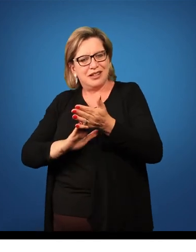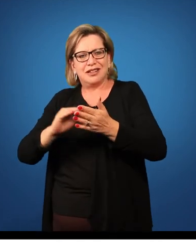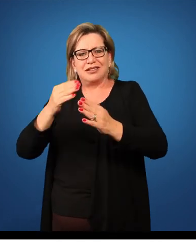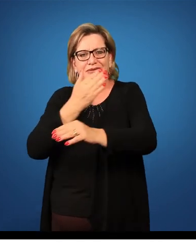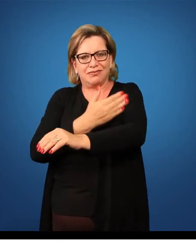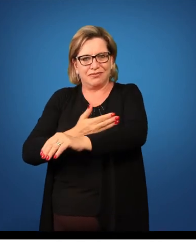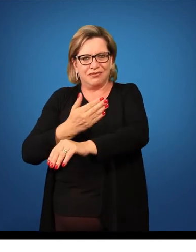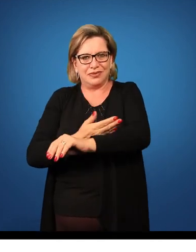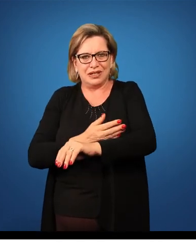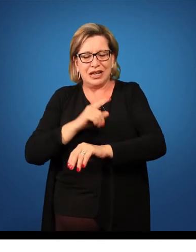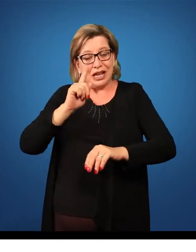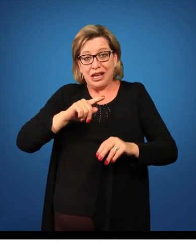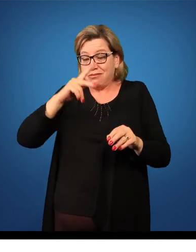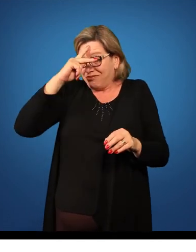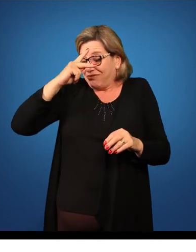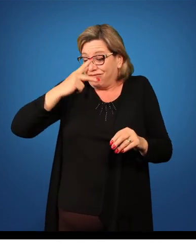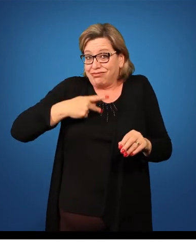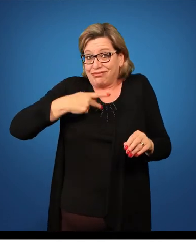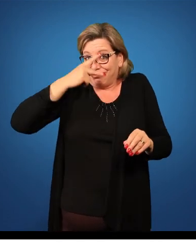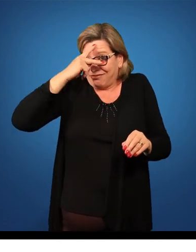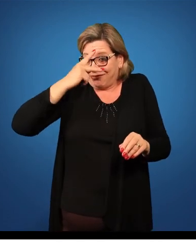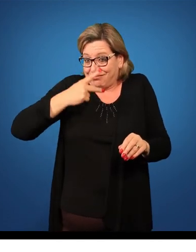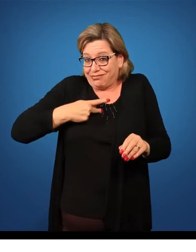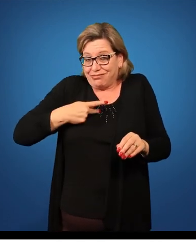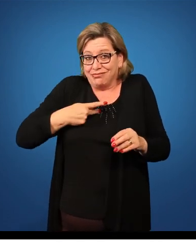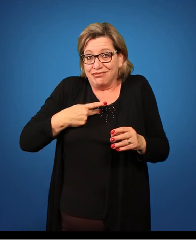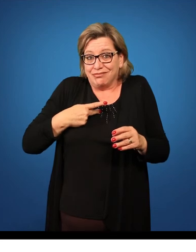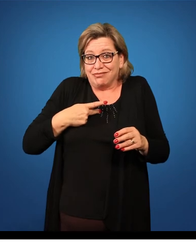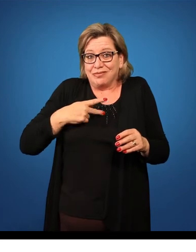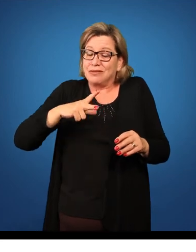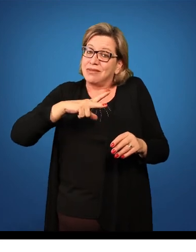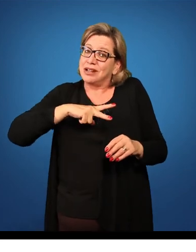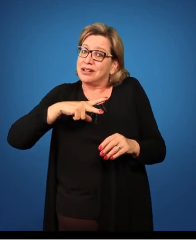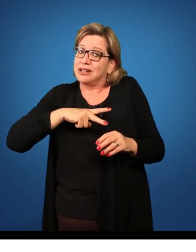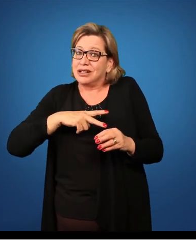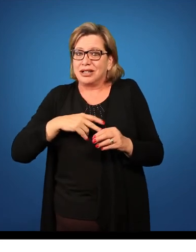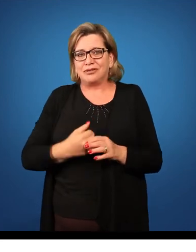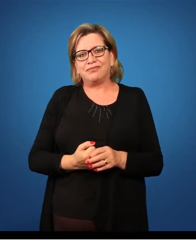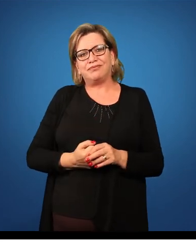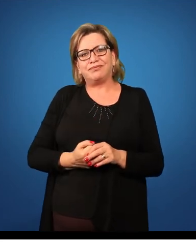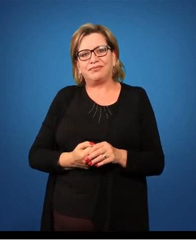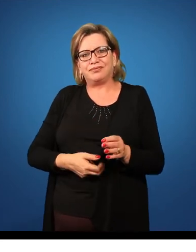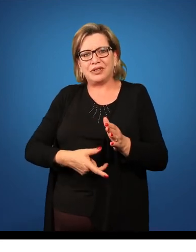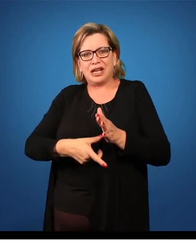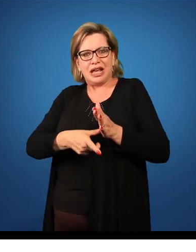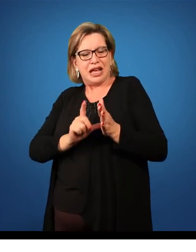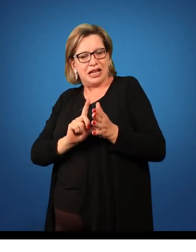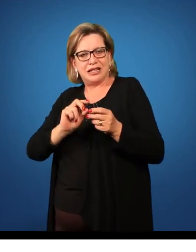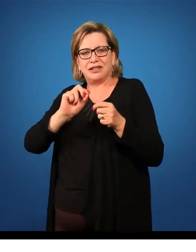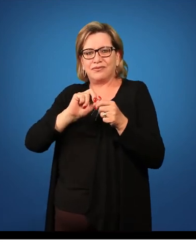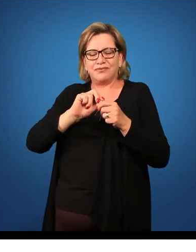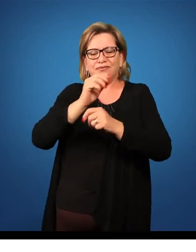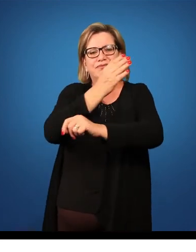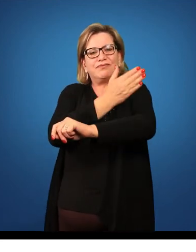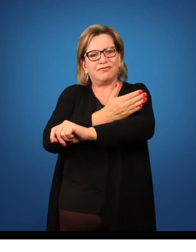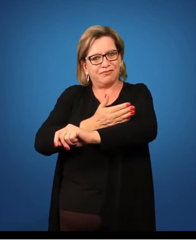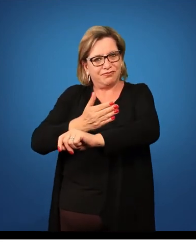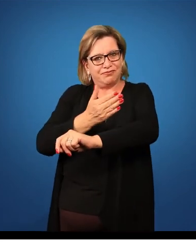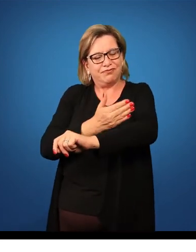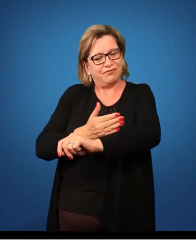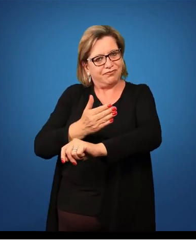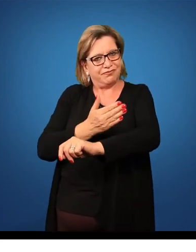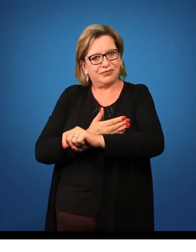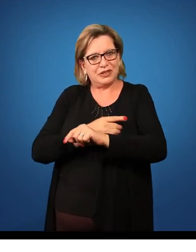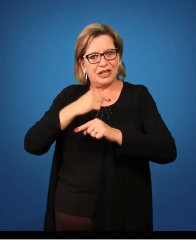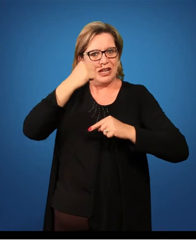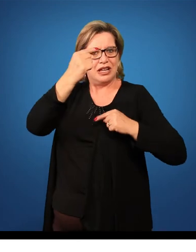Então, isso é muito pessoal. Cada um vai fazer o seu. Então, pessoal, antes de fazer o estágio, depois que